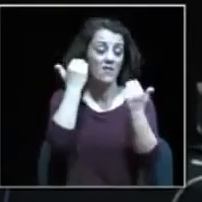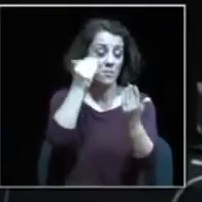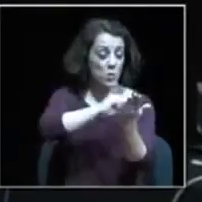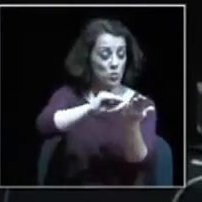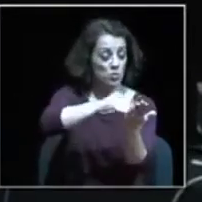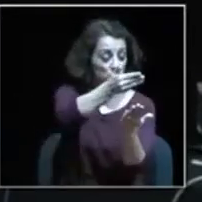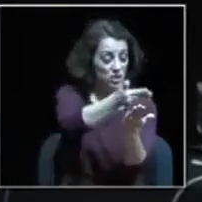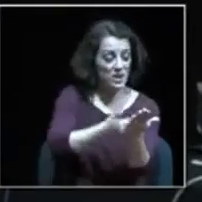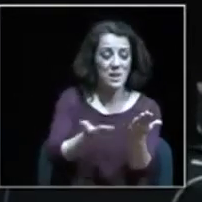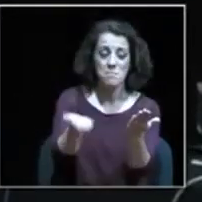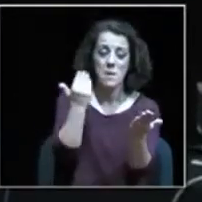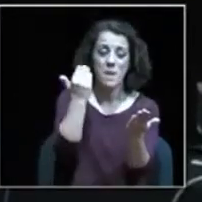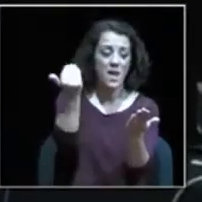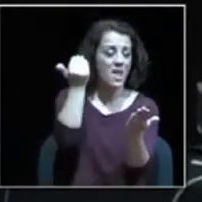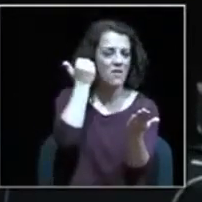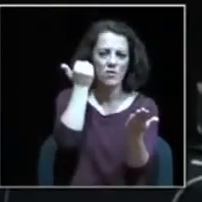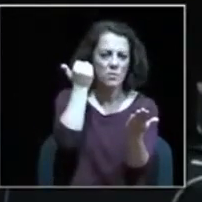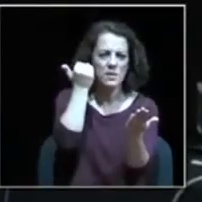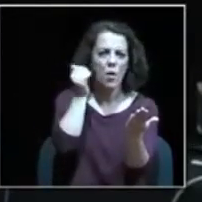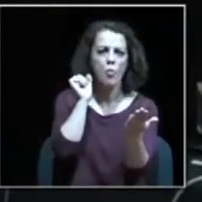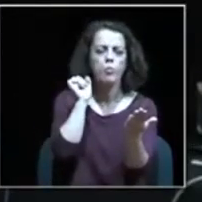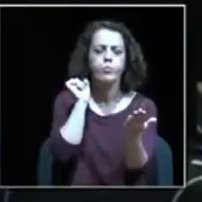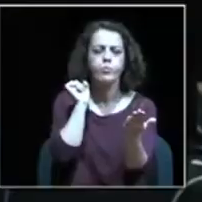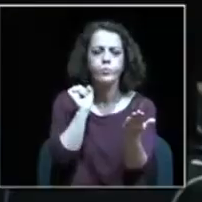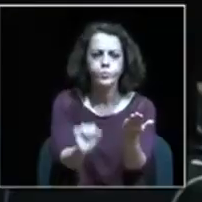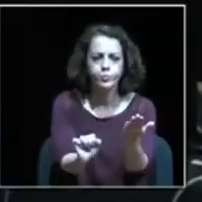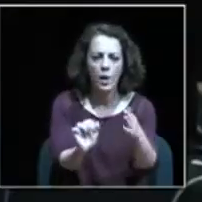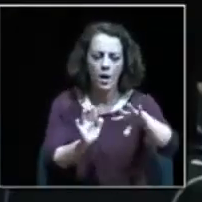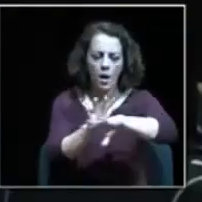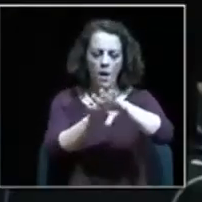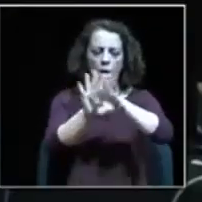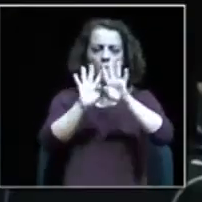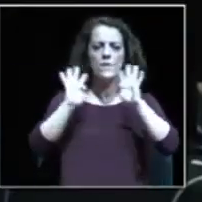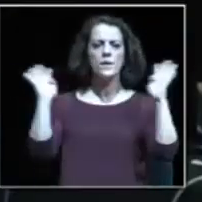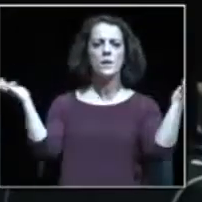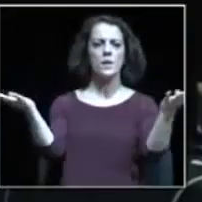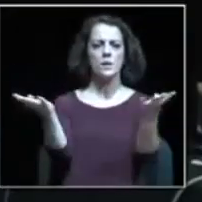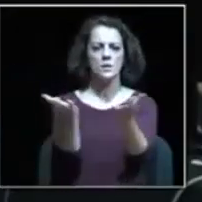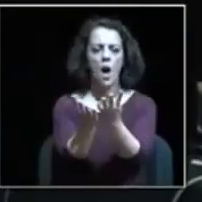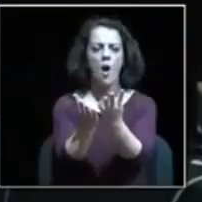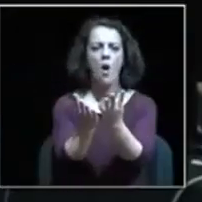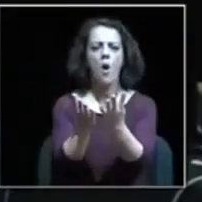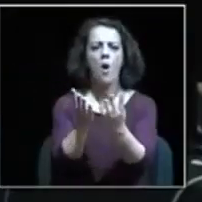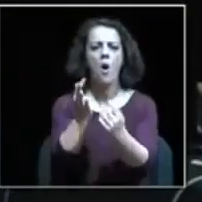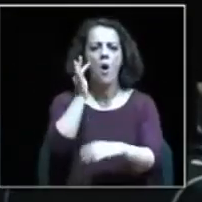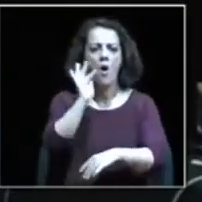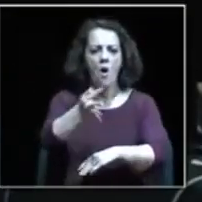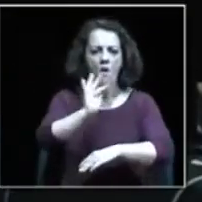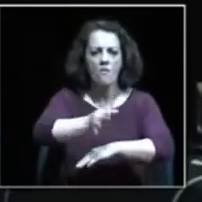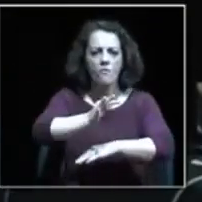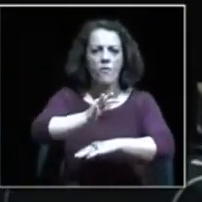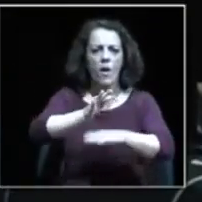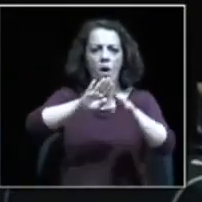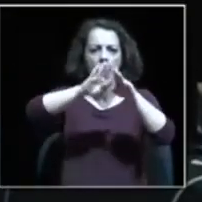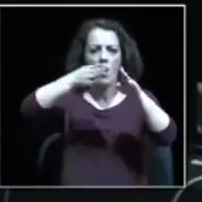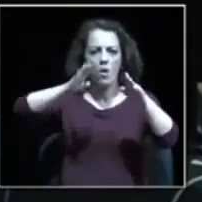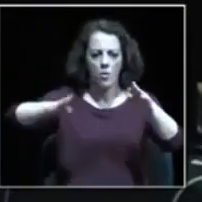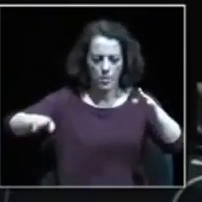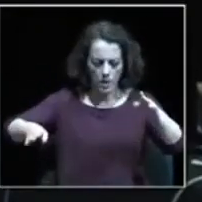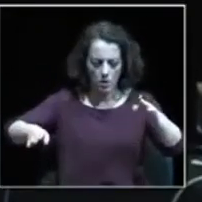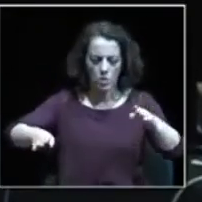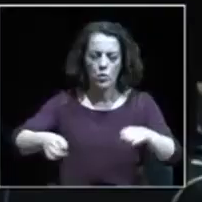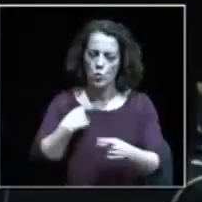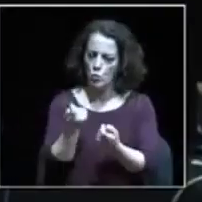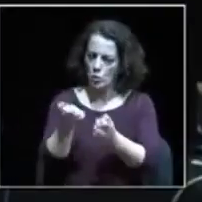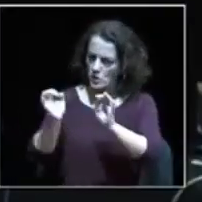refere sobre a colocação de caixilharia e de uma vedação. Questionamos por isso e para evitar surpresas desagradáveis no